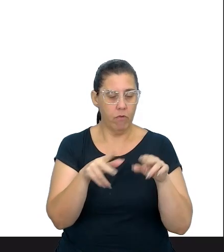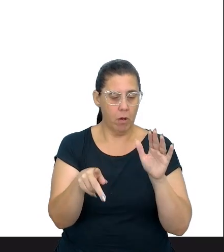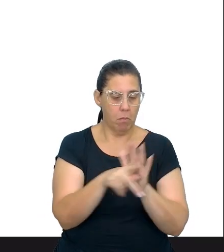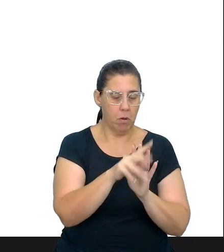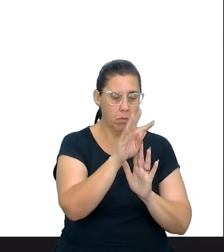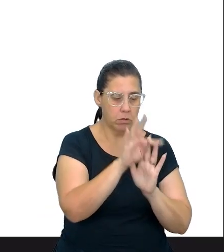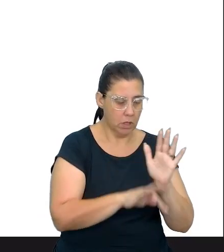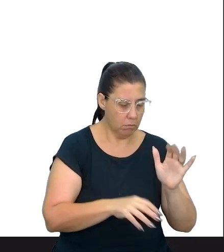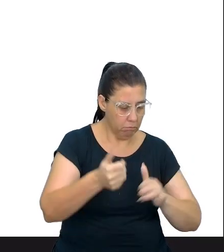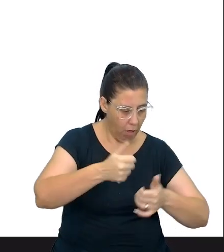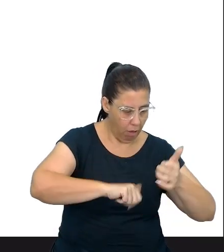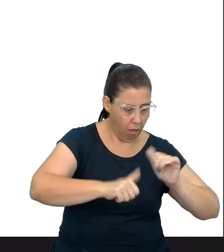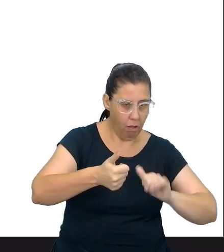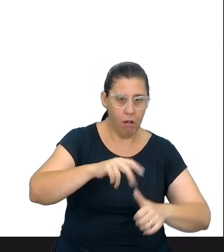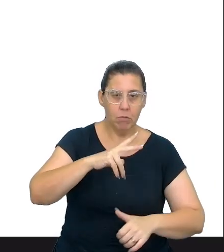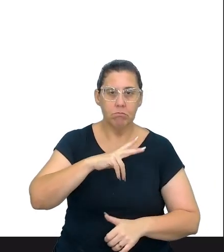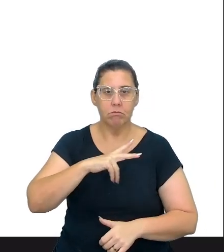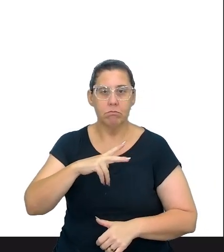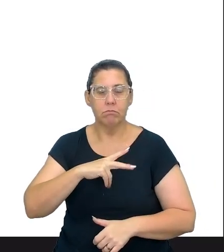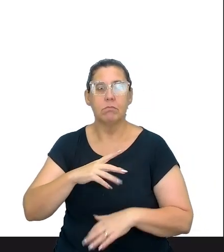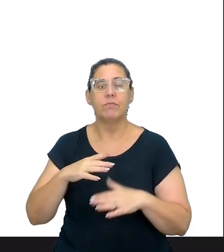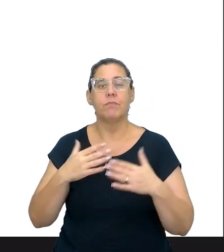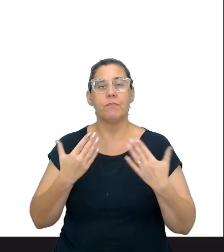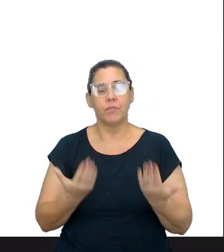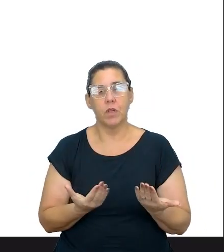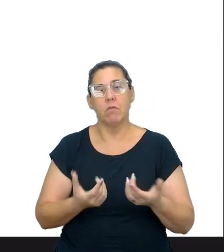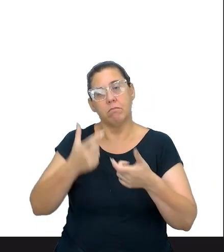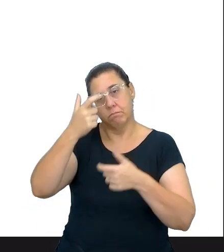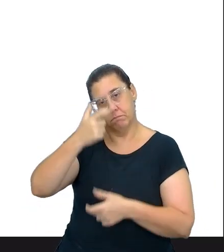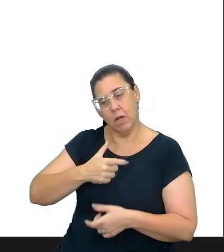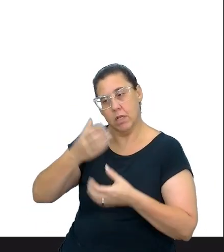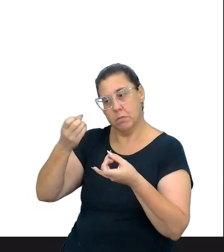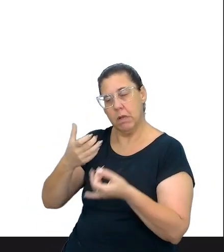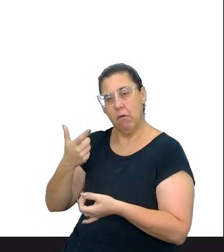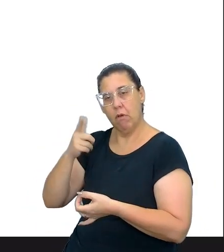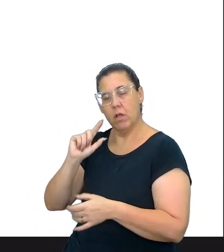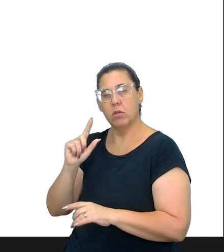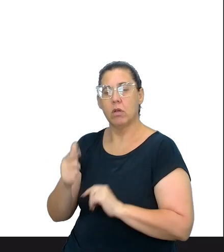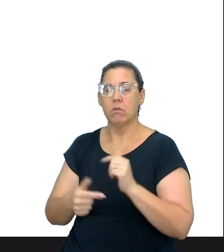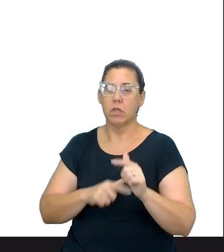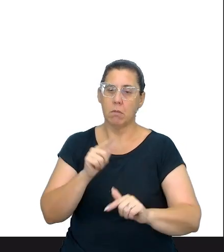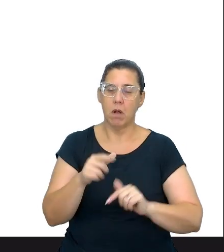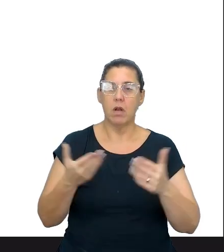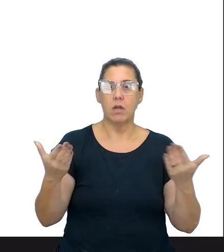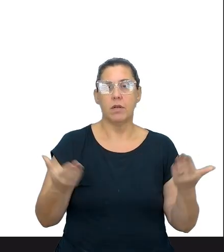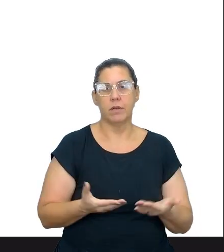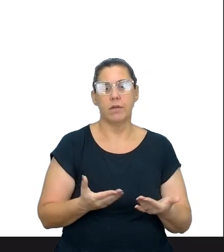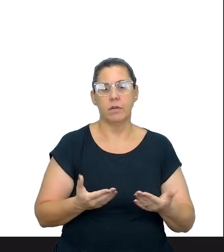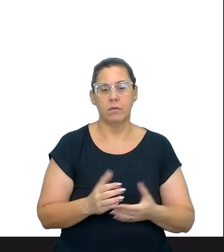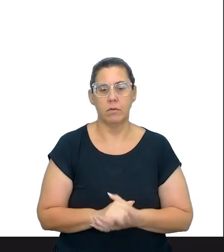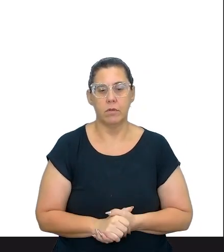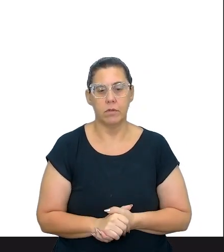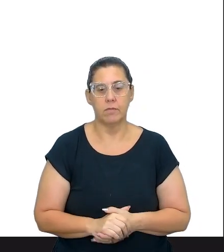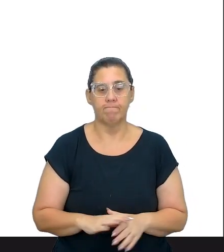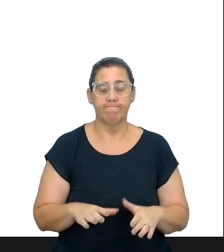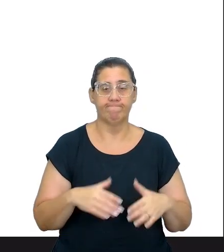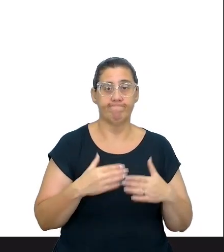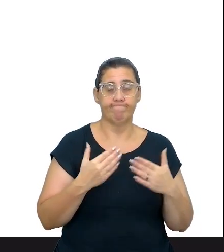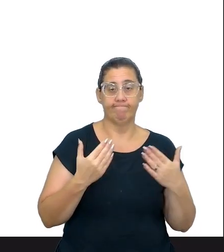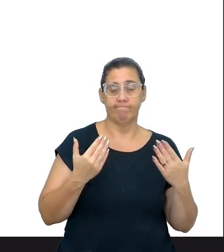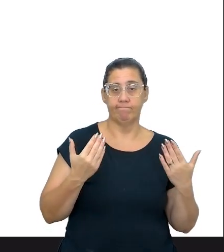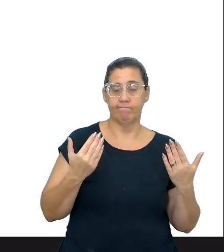fazer uma autoavaliação, uma coisa assim. Então, como eu falei anteriormente, a gente trabalha primeiro agora a epilinguística, metalinguística, ou seja,